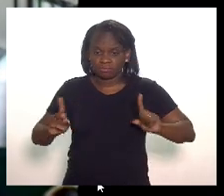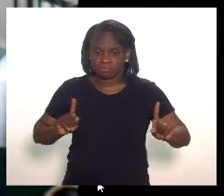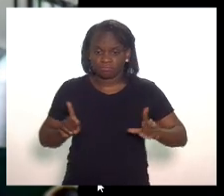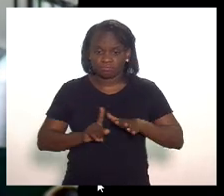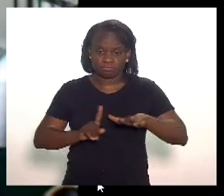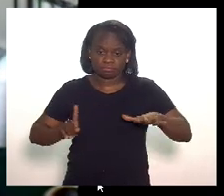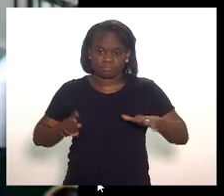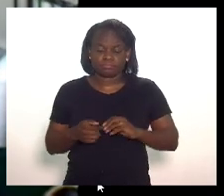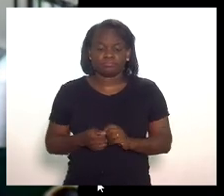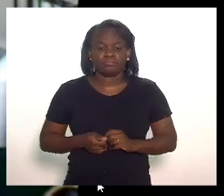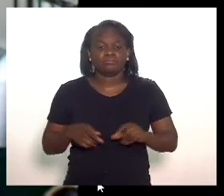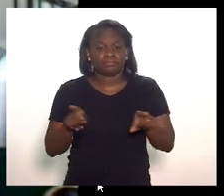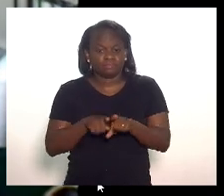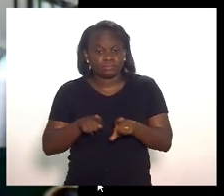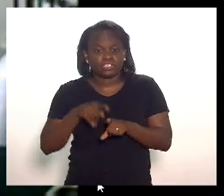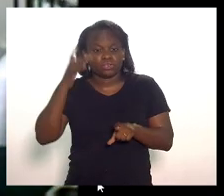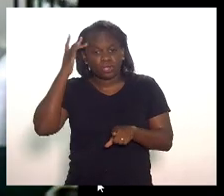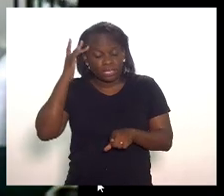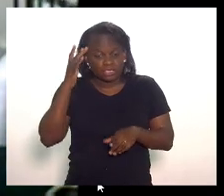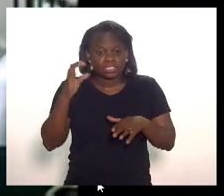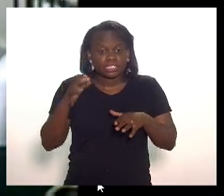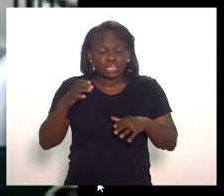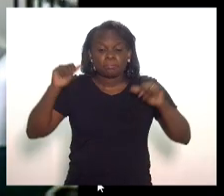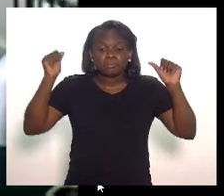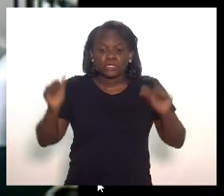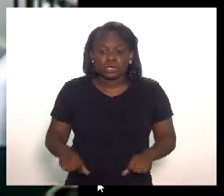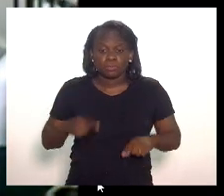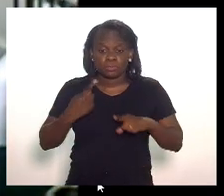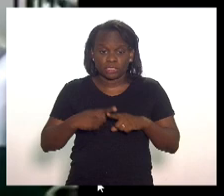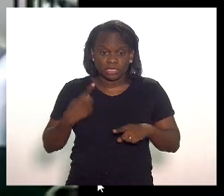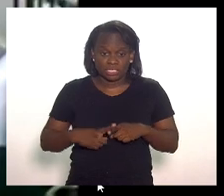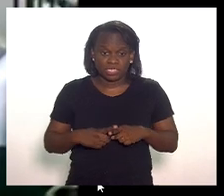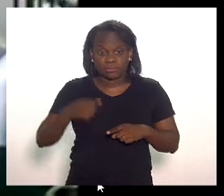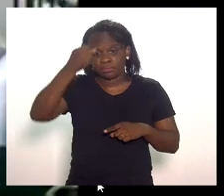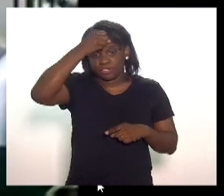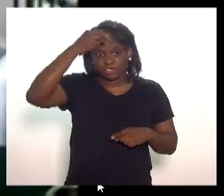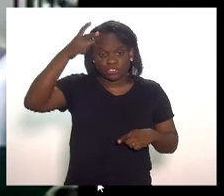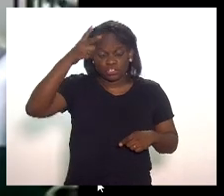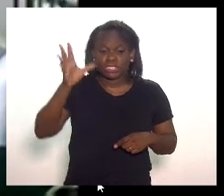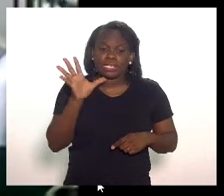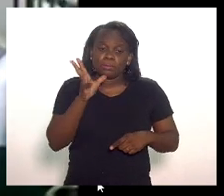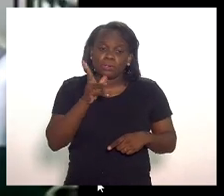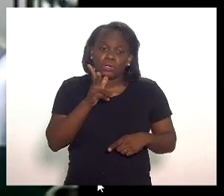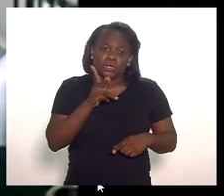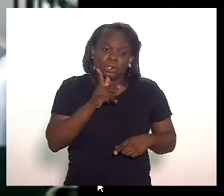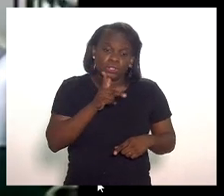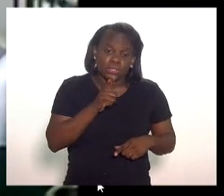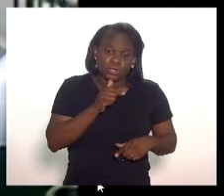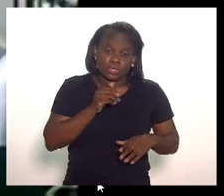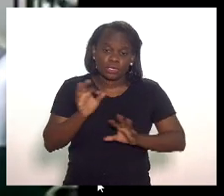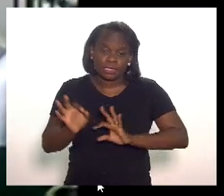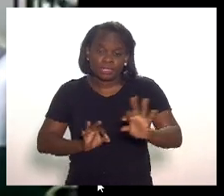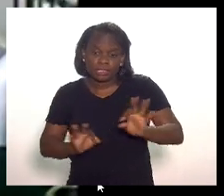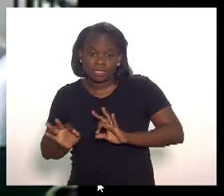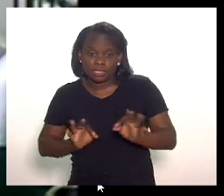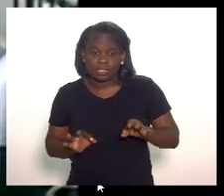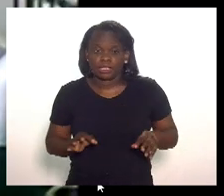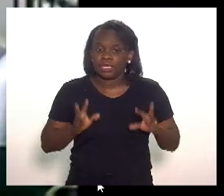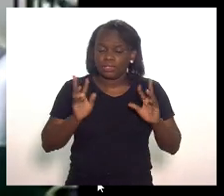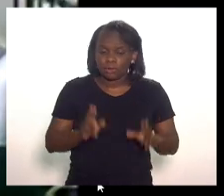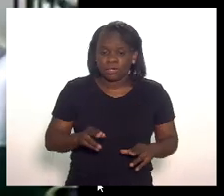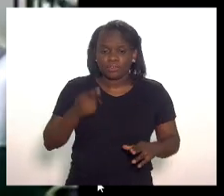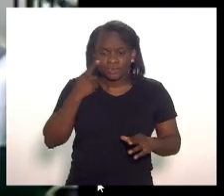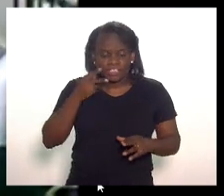e acho que a situação em Niterói ficou grave porque a prefeitura demorou para tomar as medidas quando vários